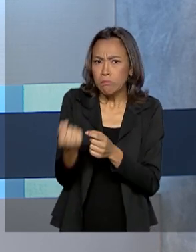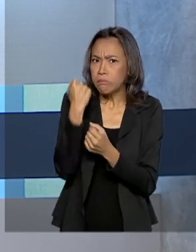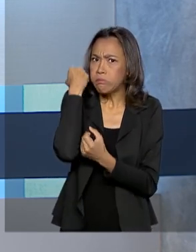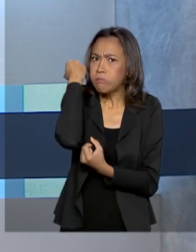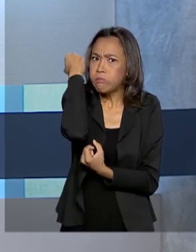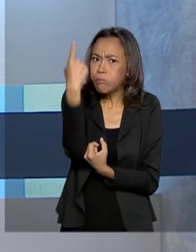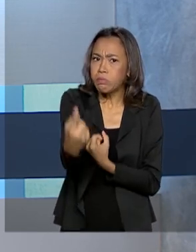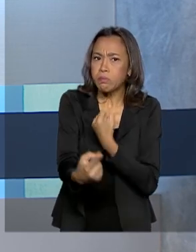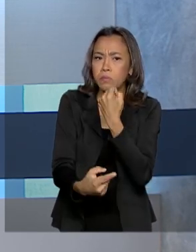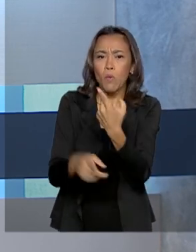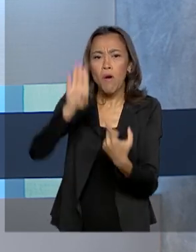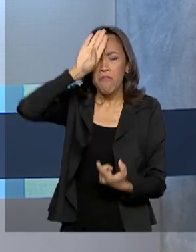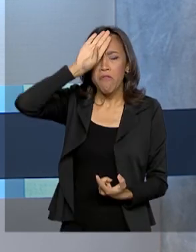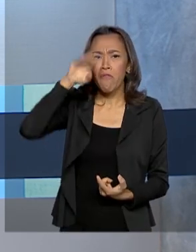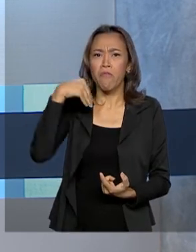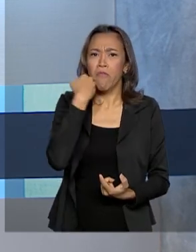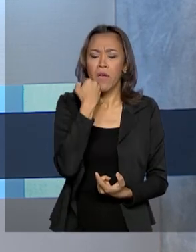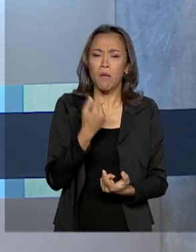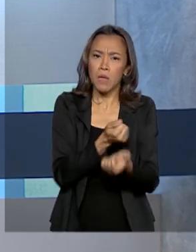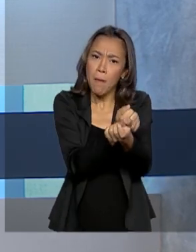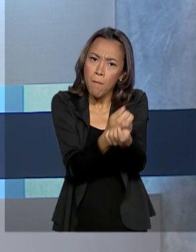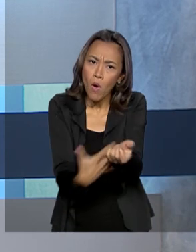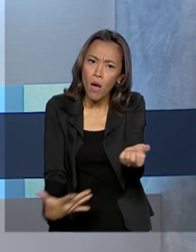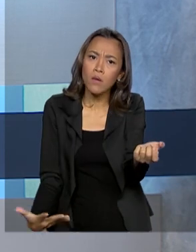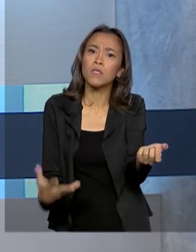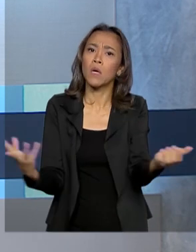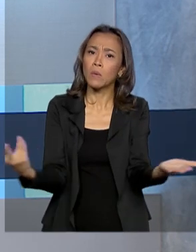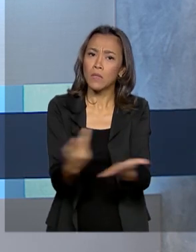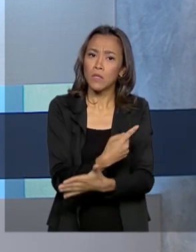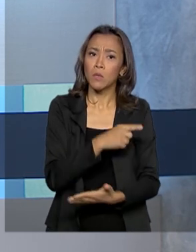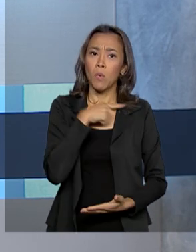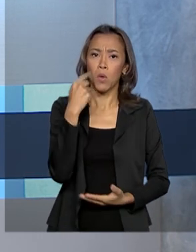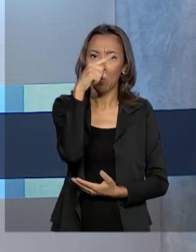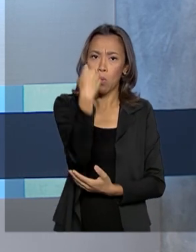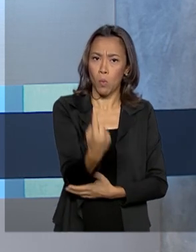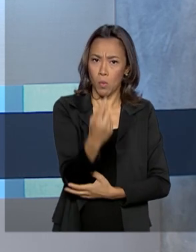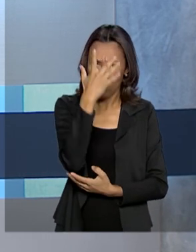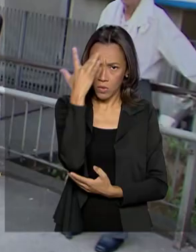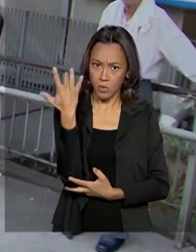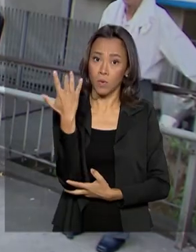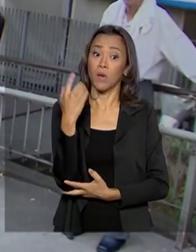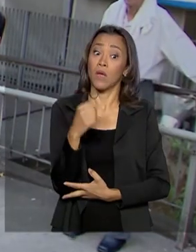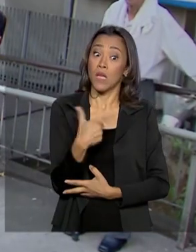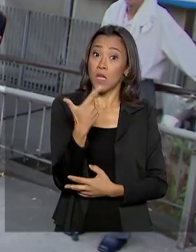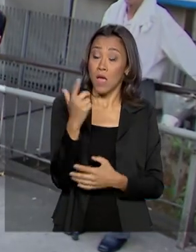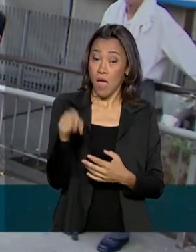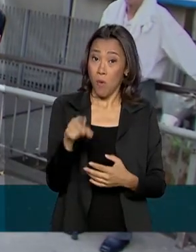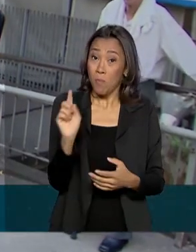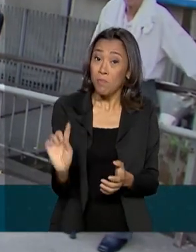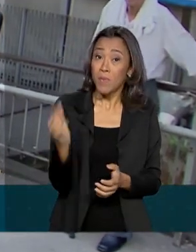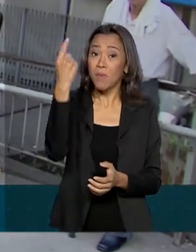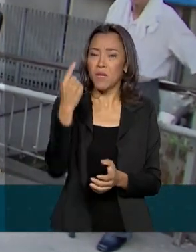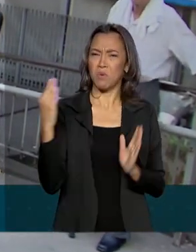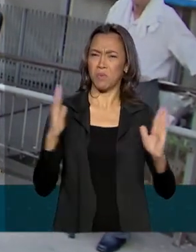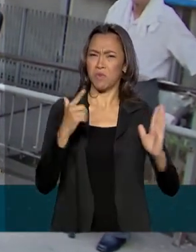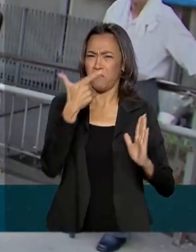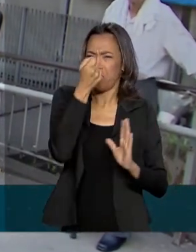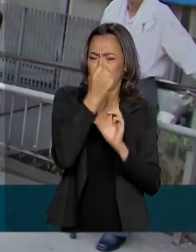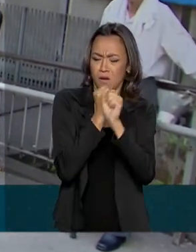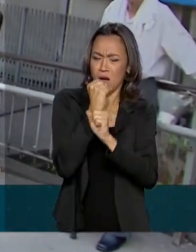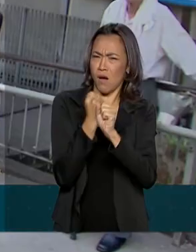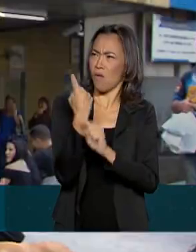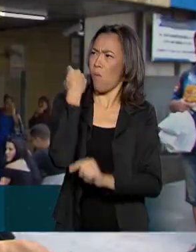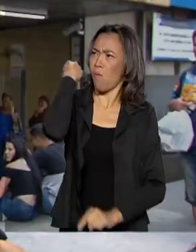brasileira que matou um homem no começo do mês. É o primeiro caso em 20 anos. A vítima tinha 52 anos